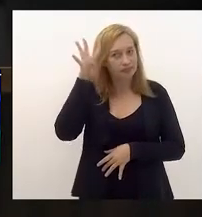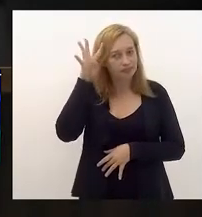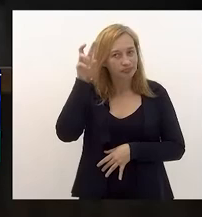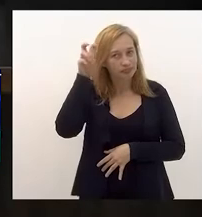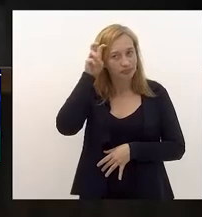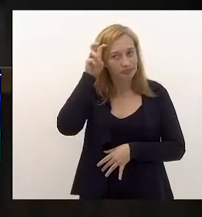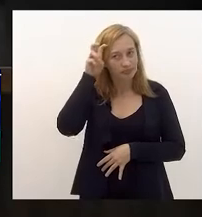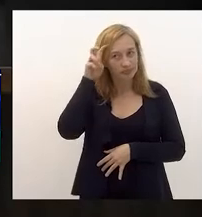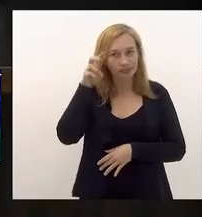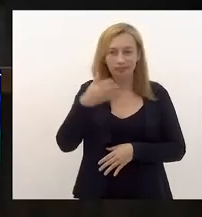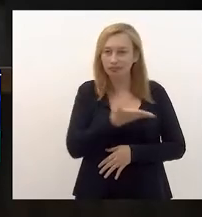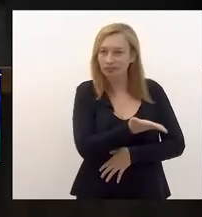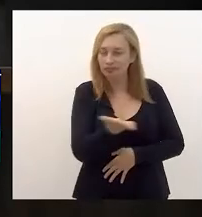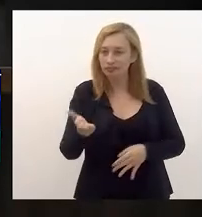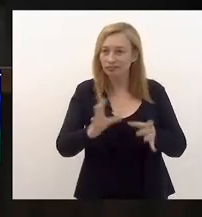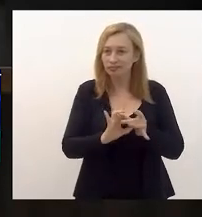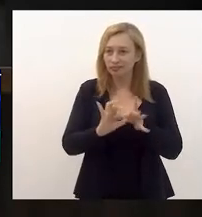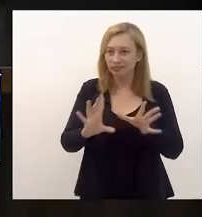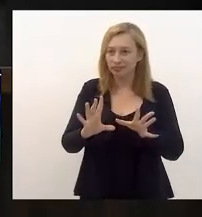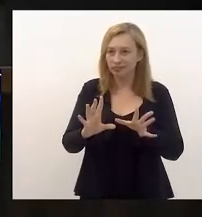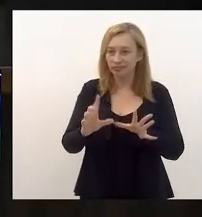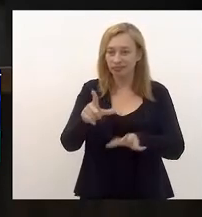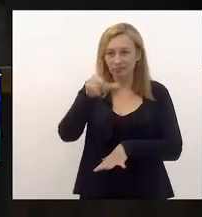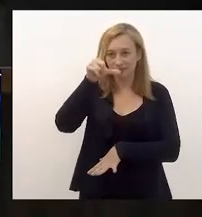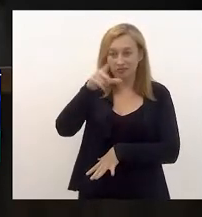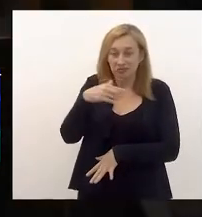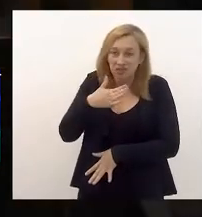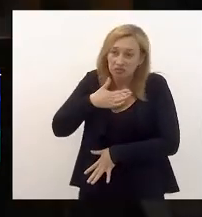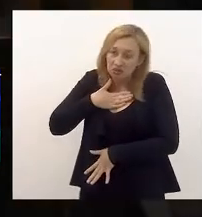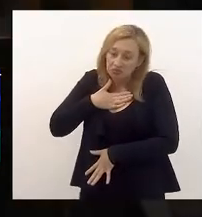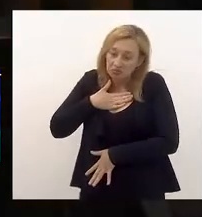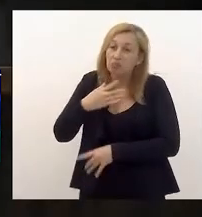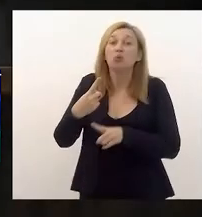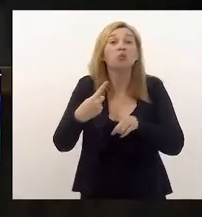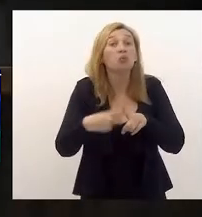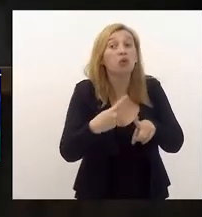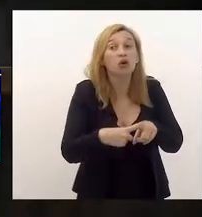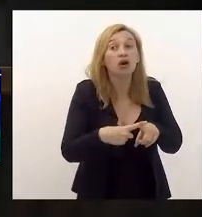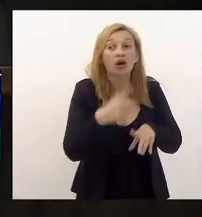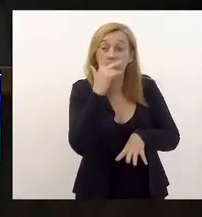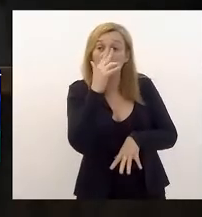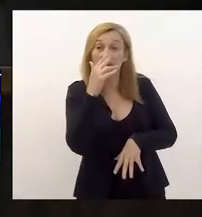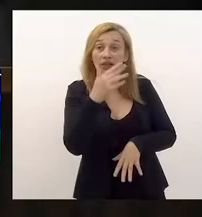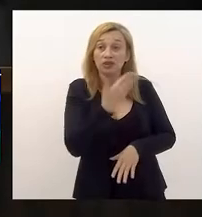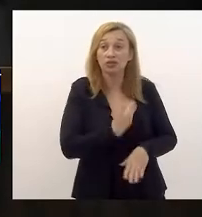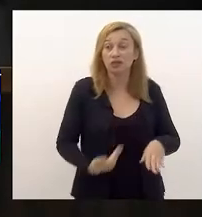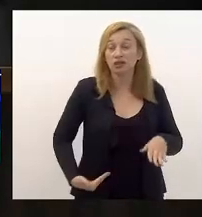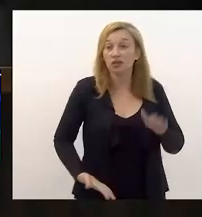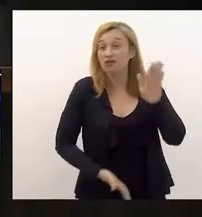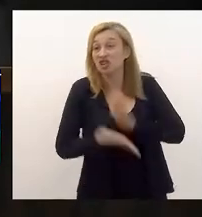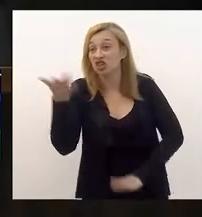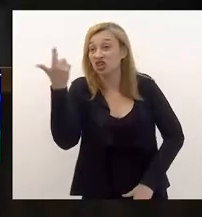quinta, vossas excelências ficarão livres do Siciliano. Por quê? Porque parece que o governador vai viajar.